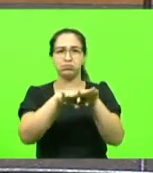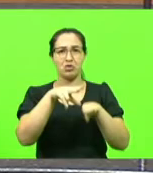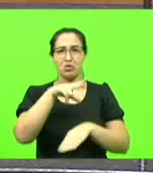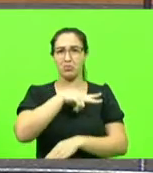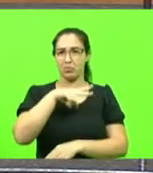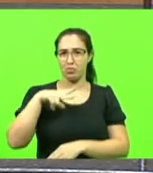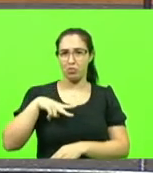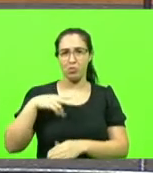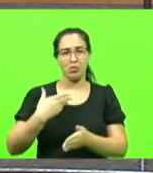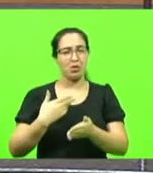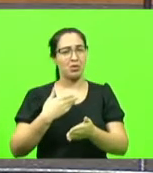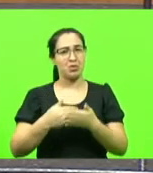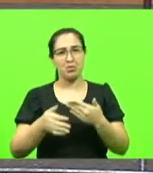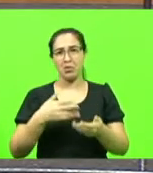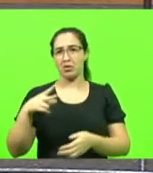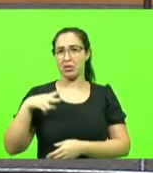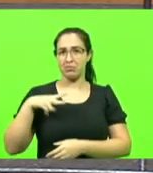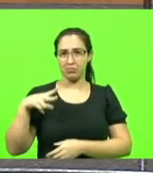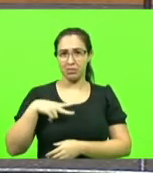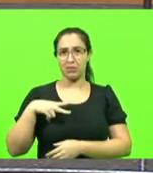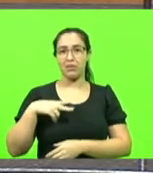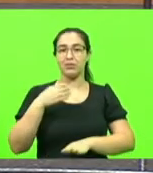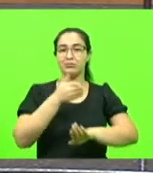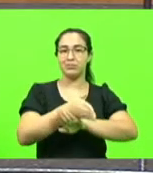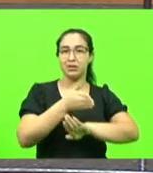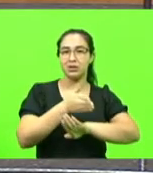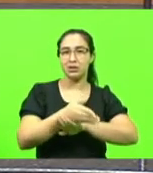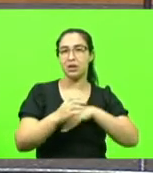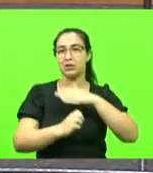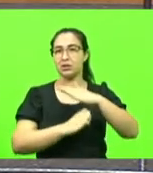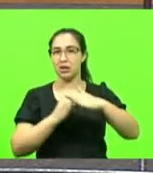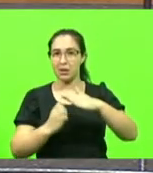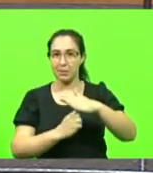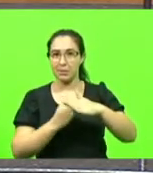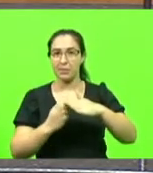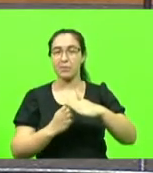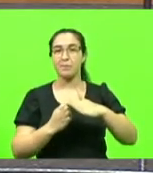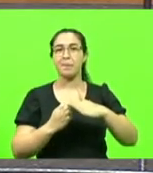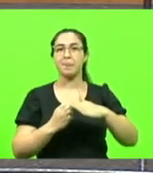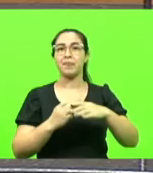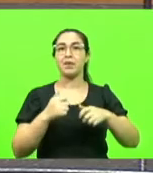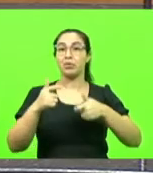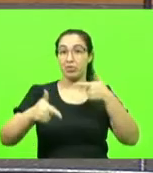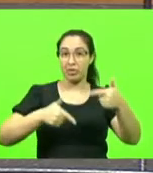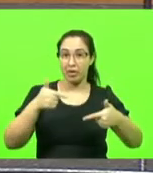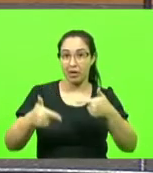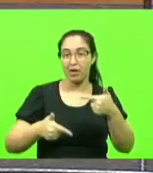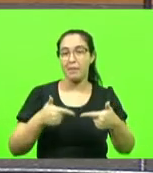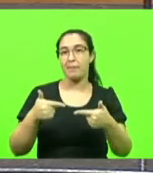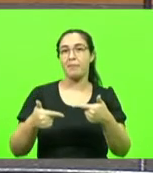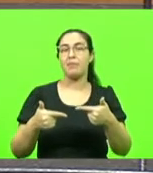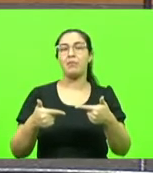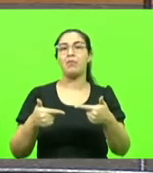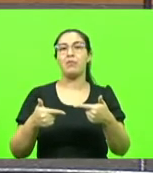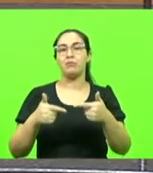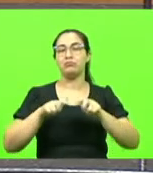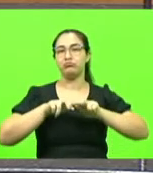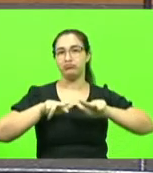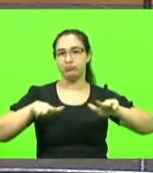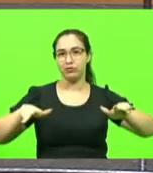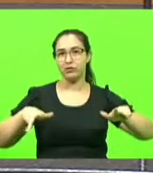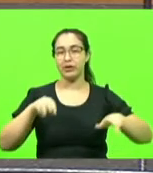acesso ao emprego e assim de um emprego de qualidade e assim ter